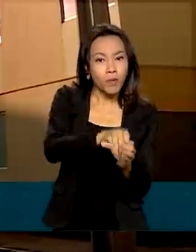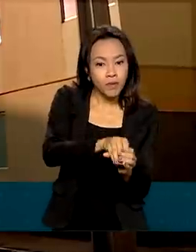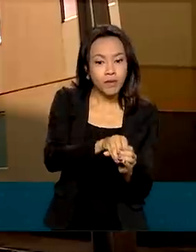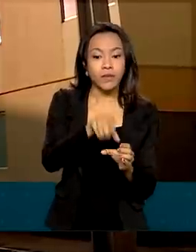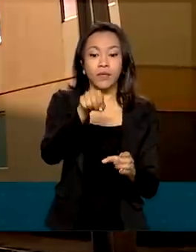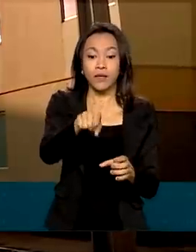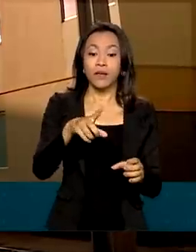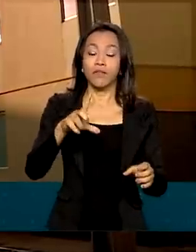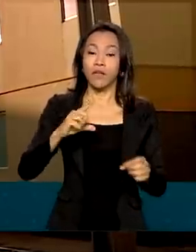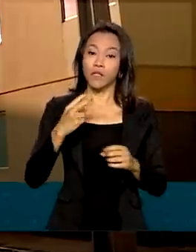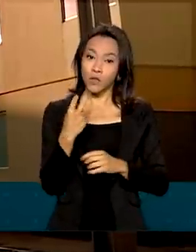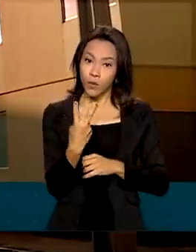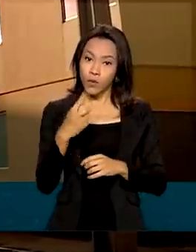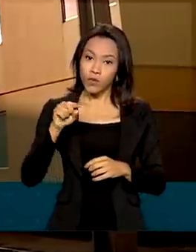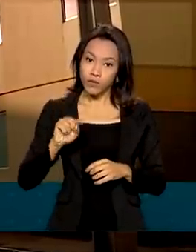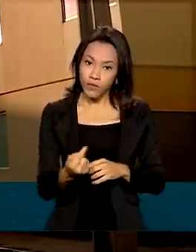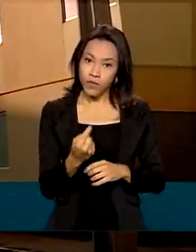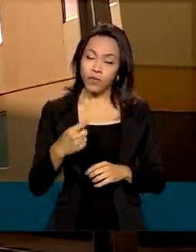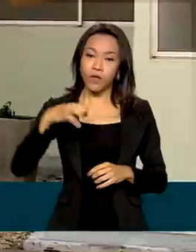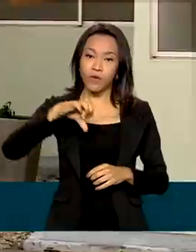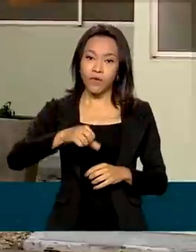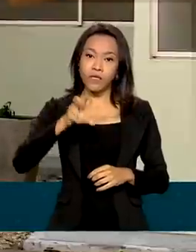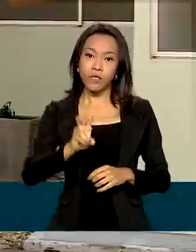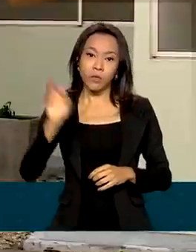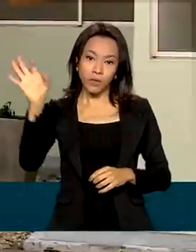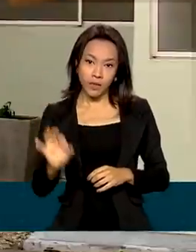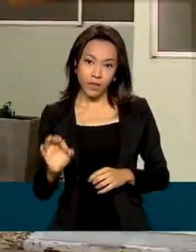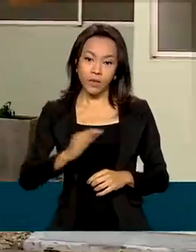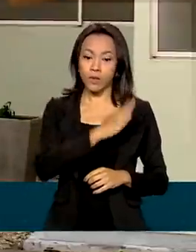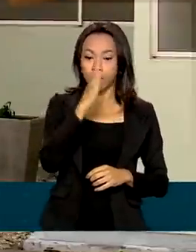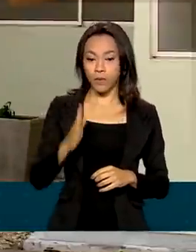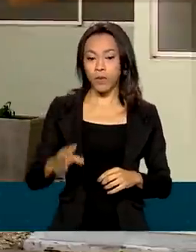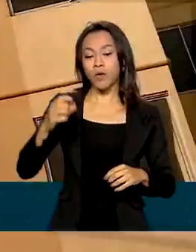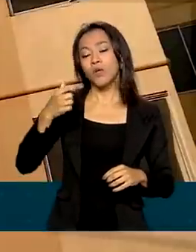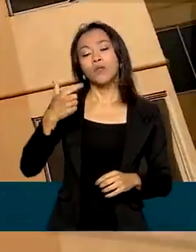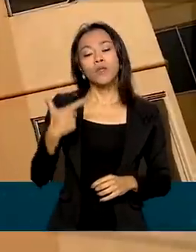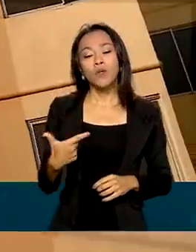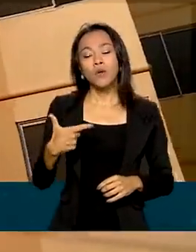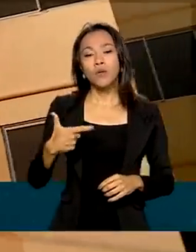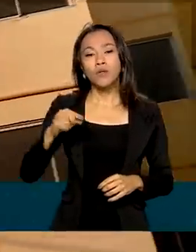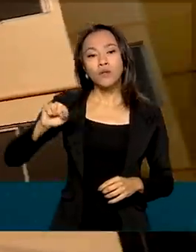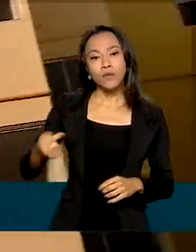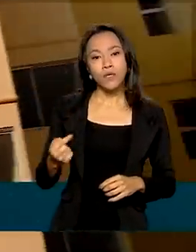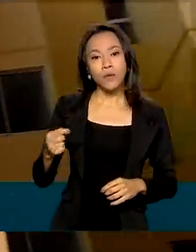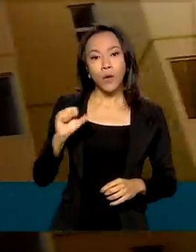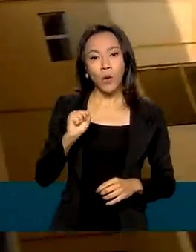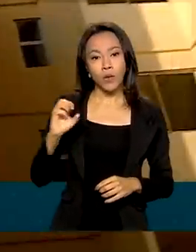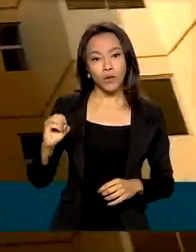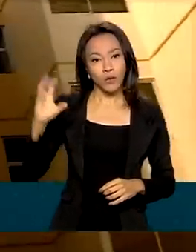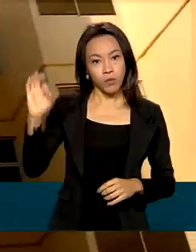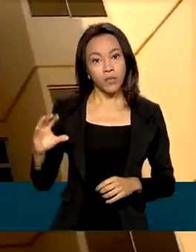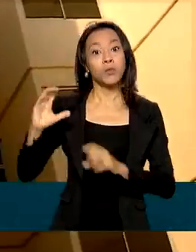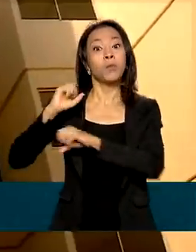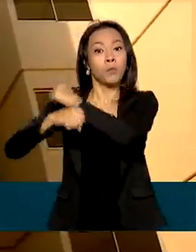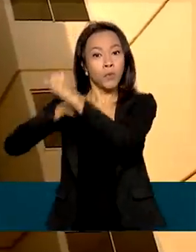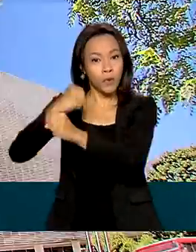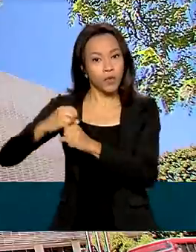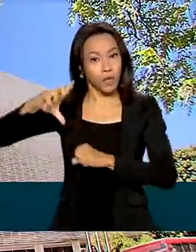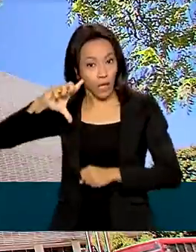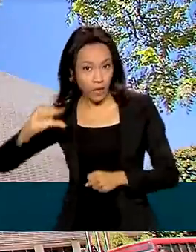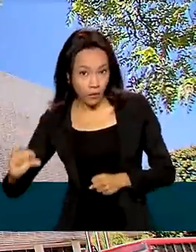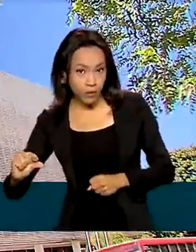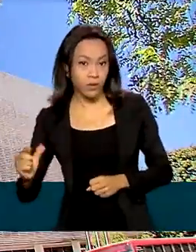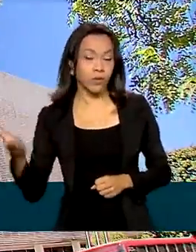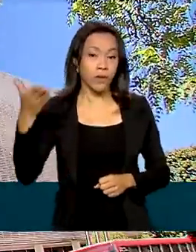que cai de 2,95% para 2,80% ao ano. Segundo o banco, a medida